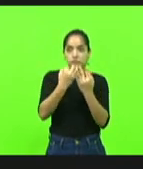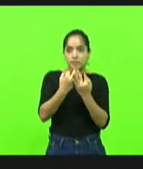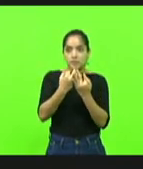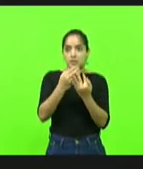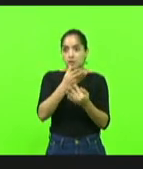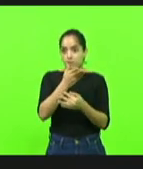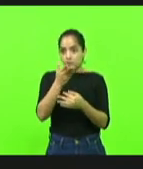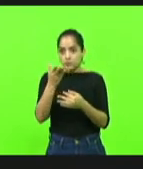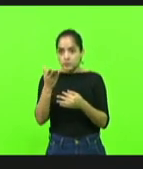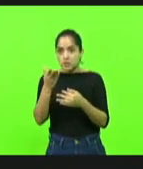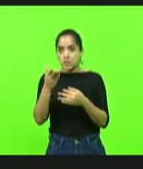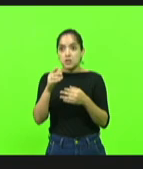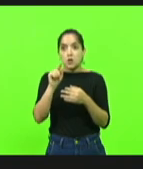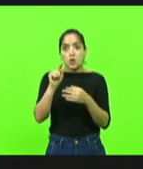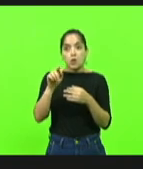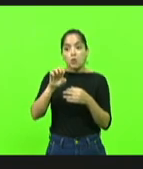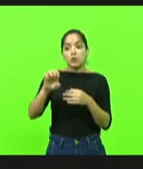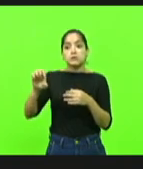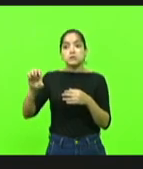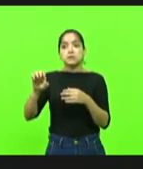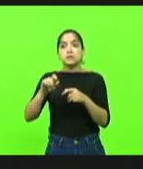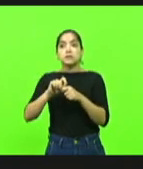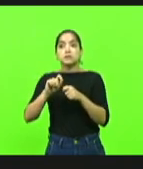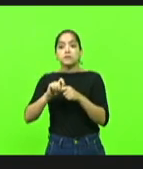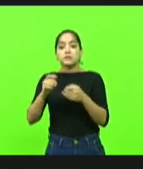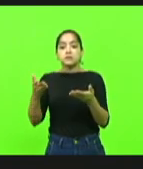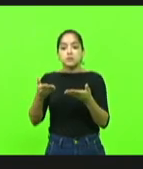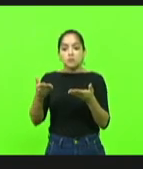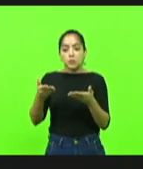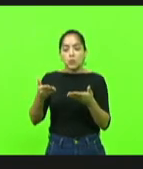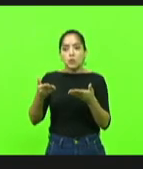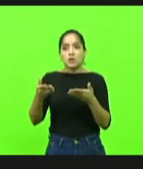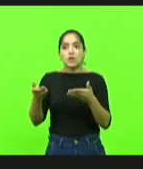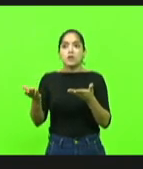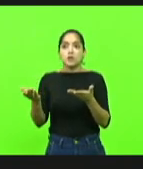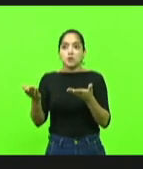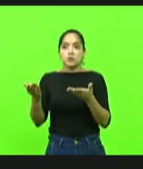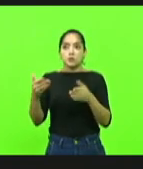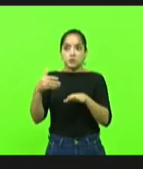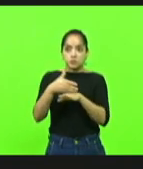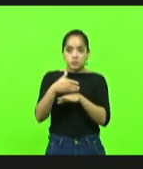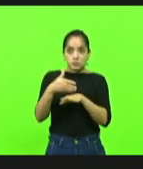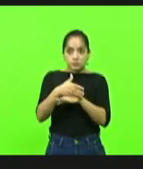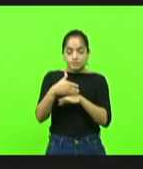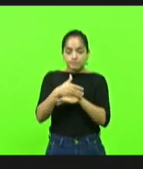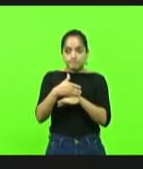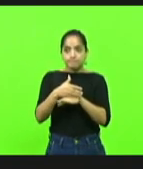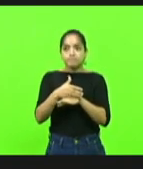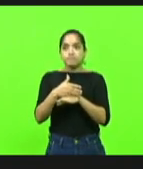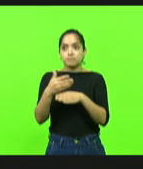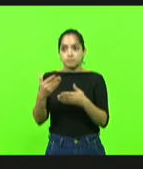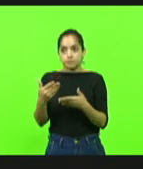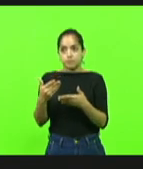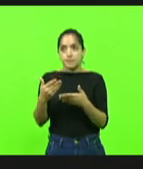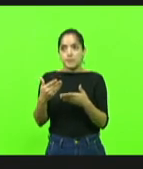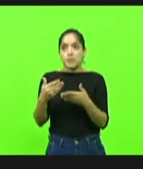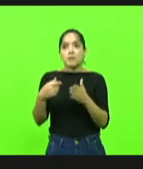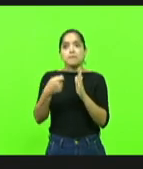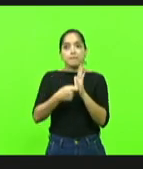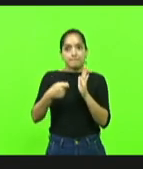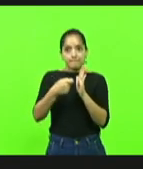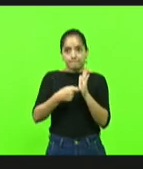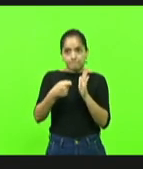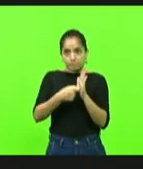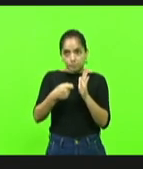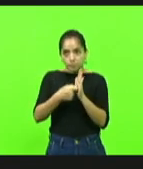o que a esquerda vinha fazendo até o momento. Quando nós entramos aqui na nossa batalha de 16, 17, 18, foi lutando contra a ideologia